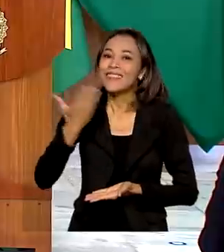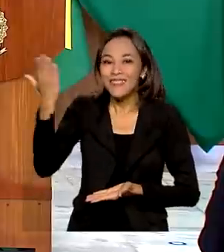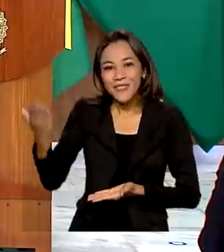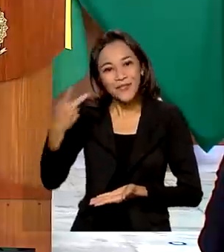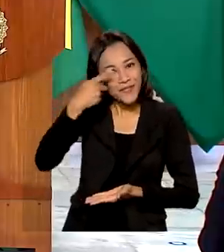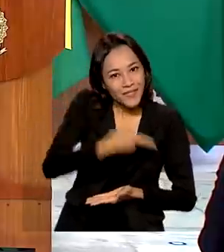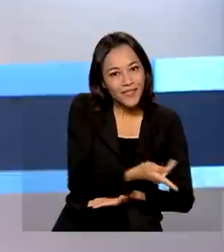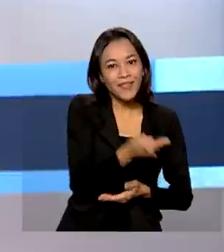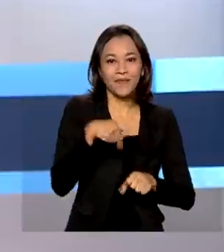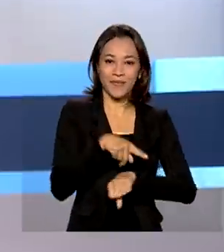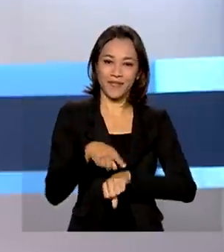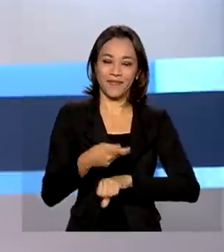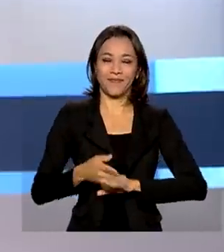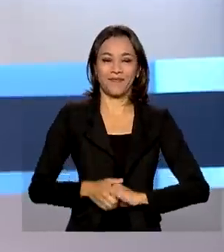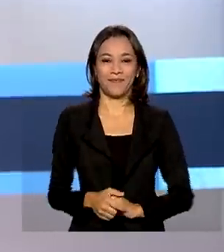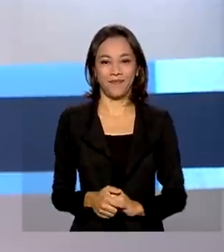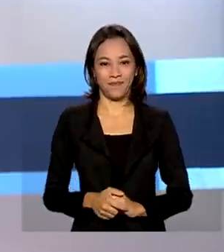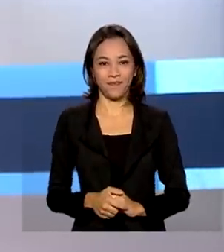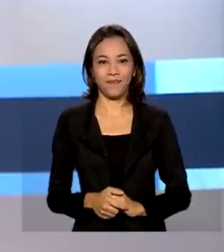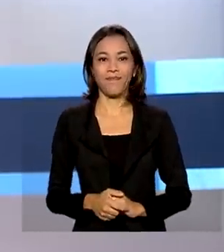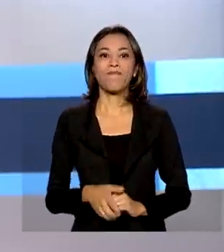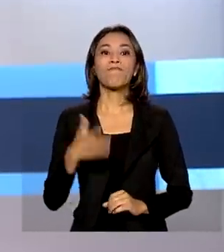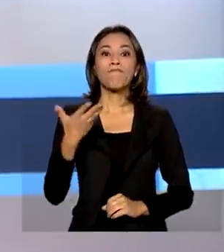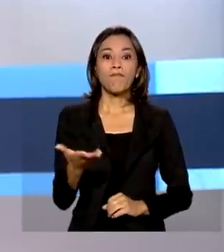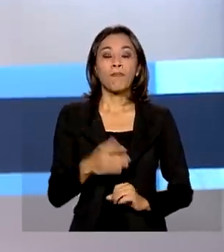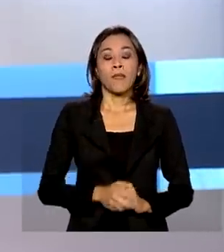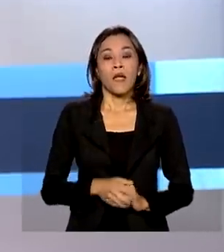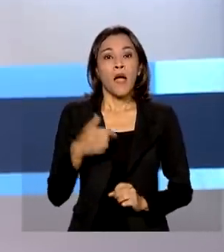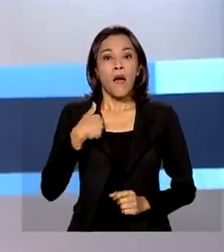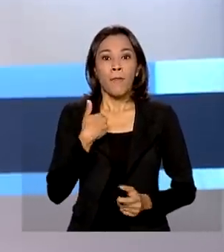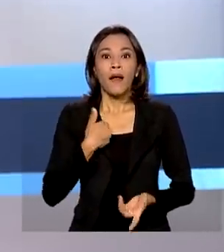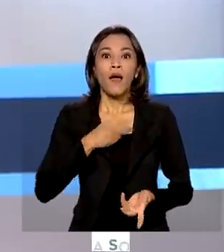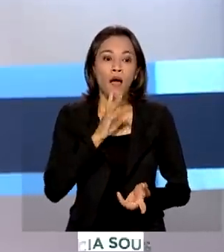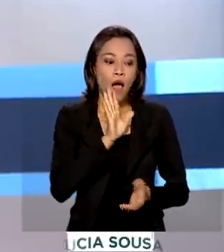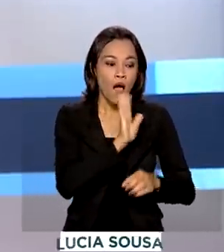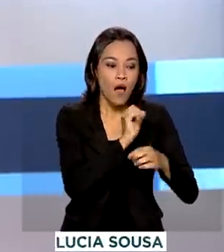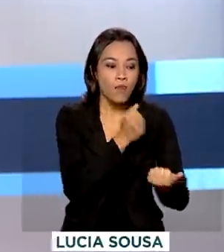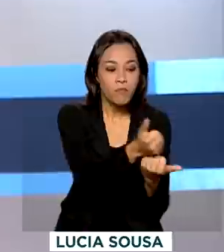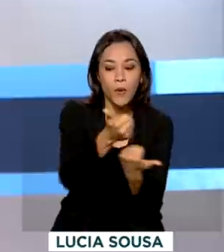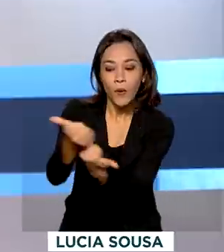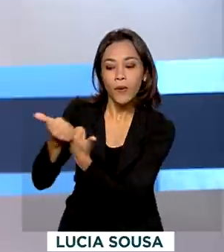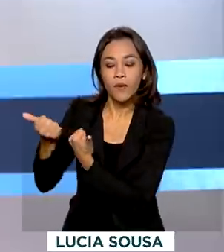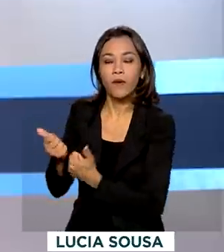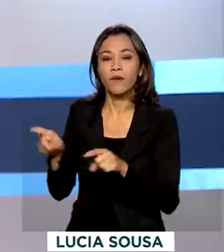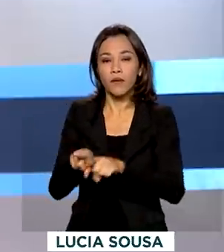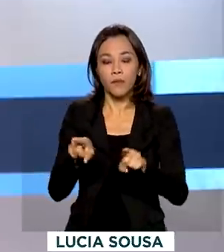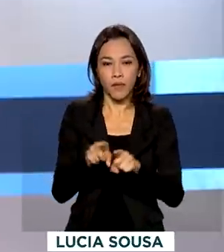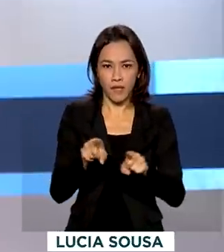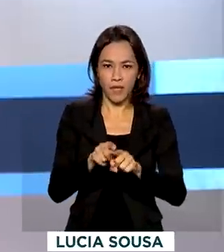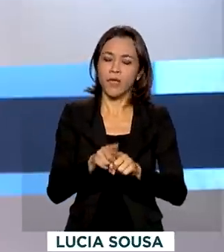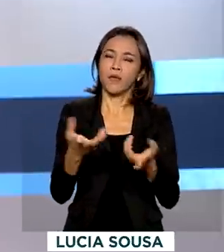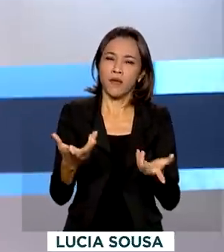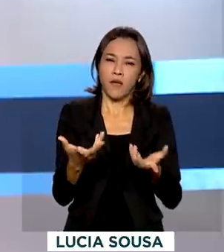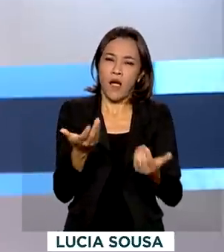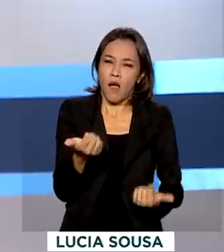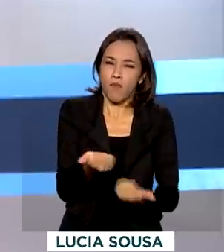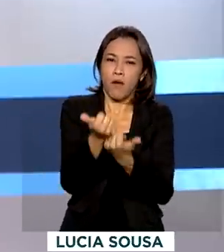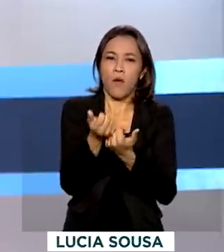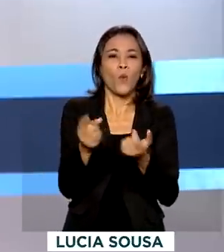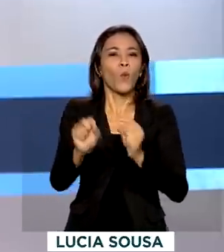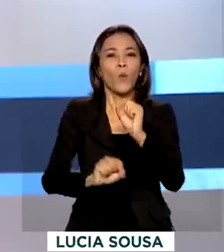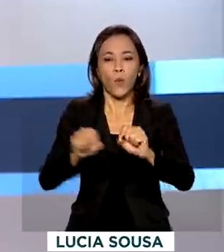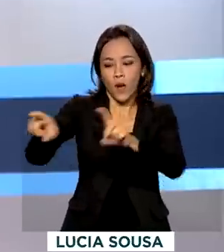brevemente. Atender a demanda dos produtores rurais e recuperar lavouras prejudicadas pelas geadas.